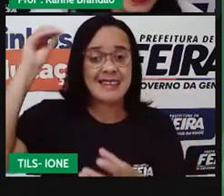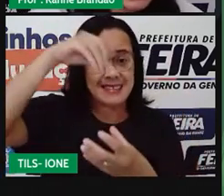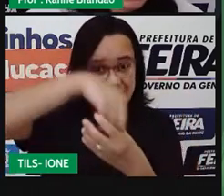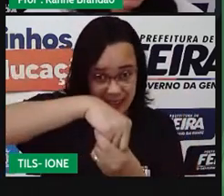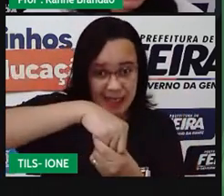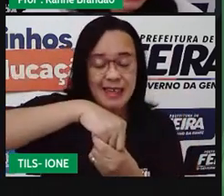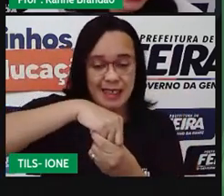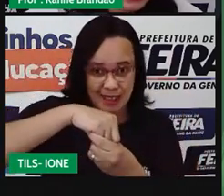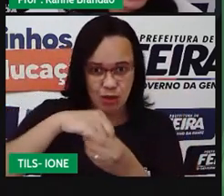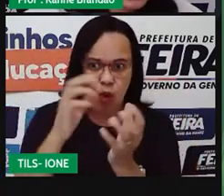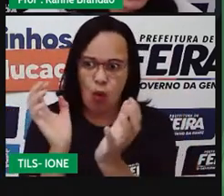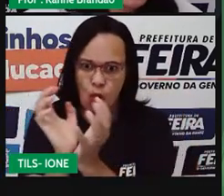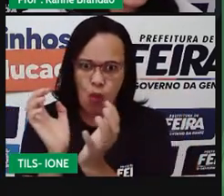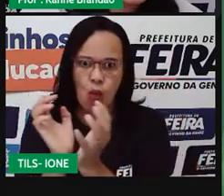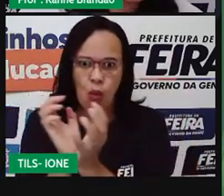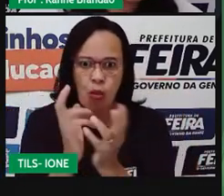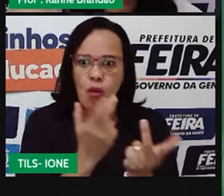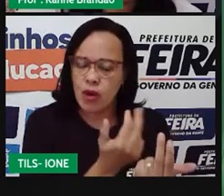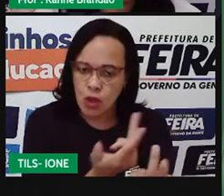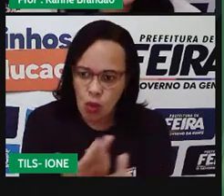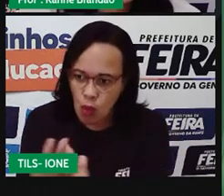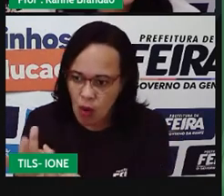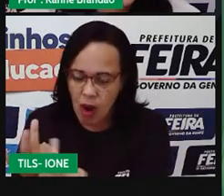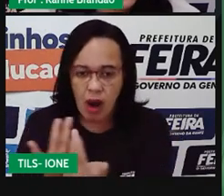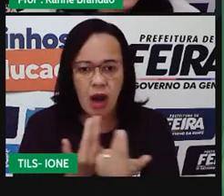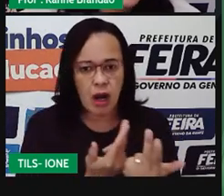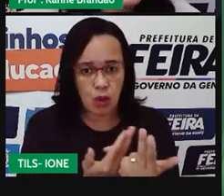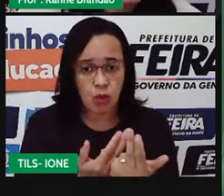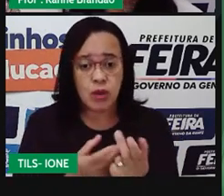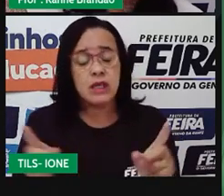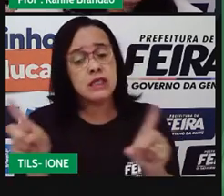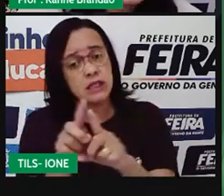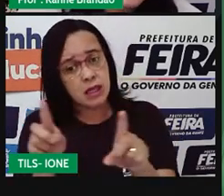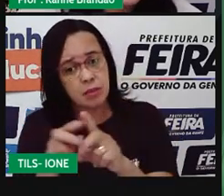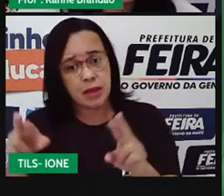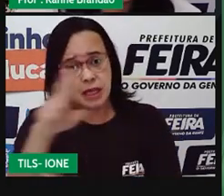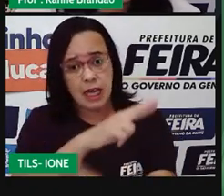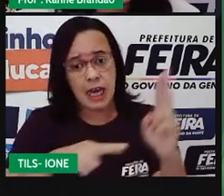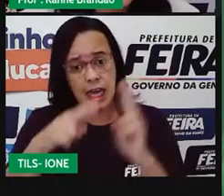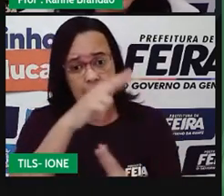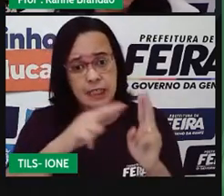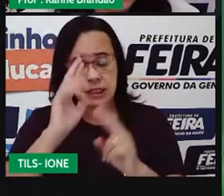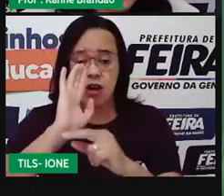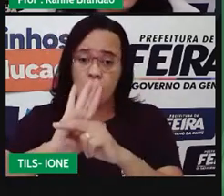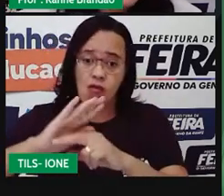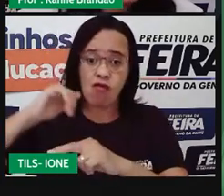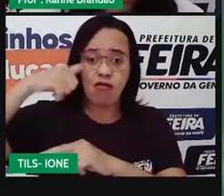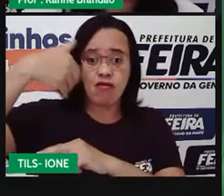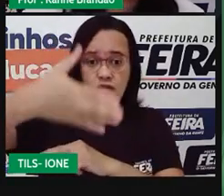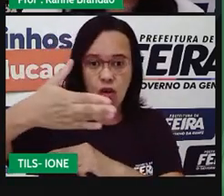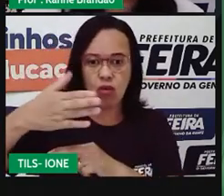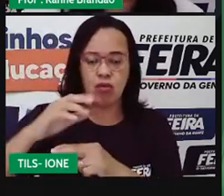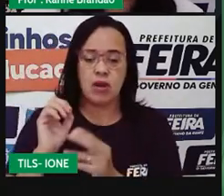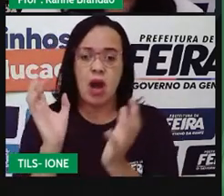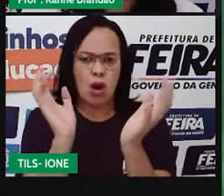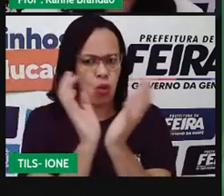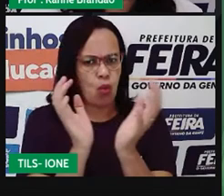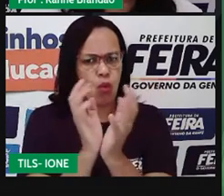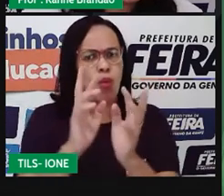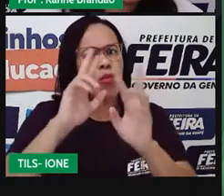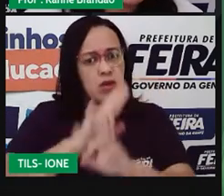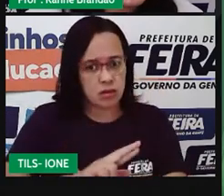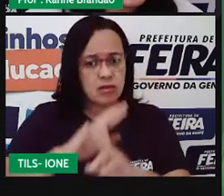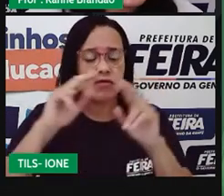mesma espécie, intra-específicas e entre espécies diferentes. Inter-específicas. E nós vimos as